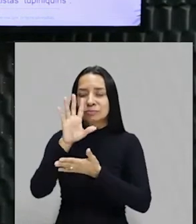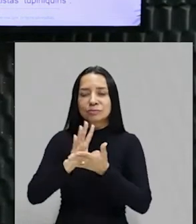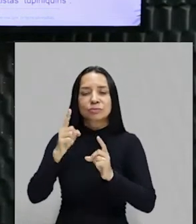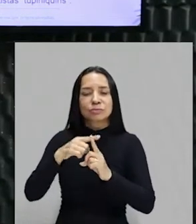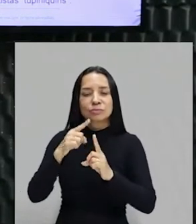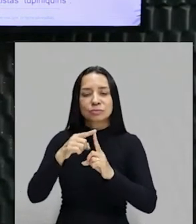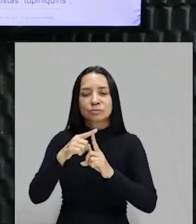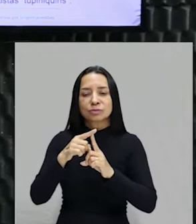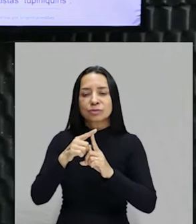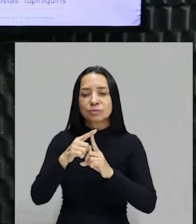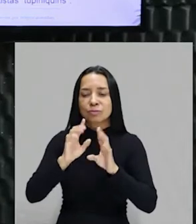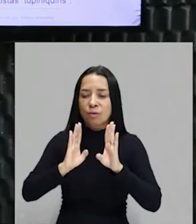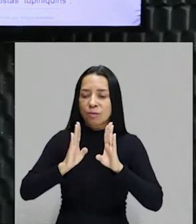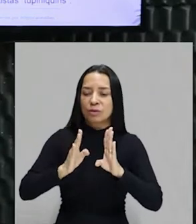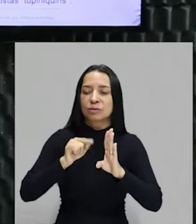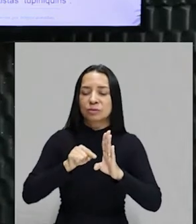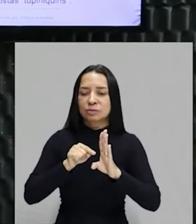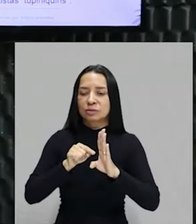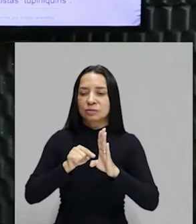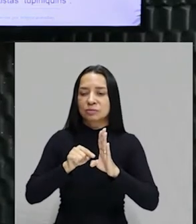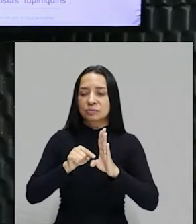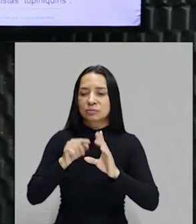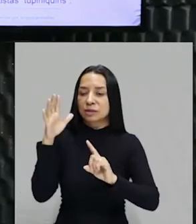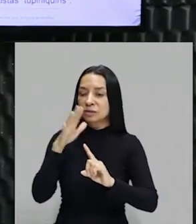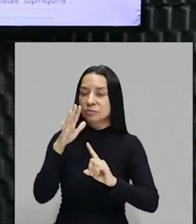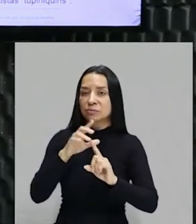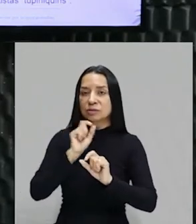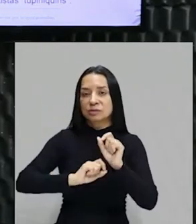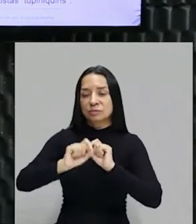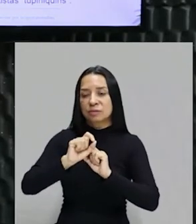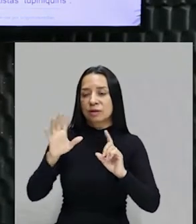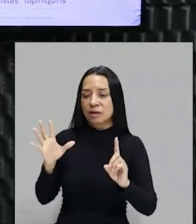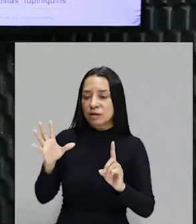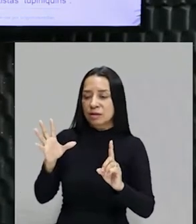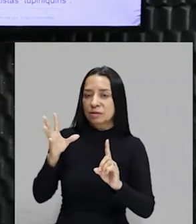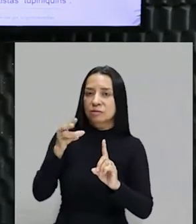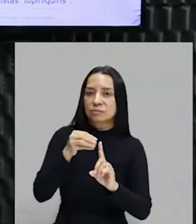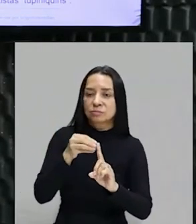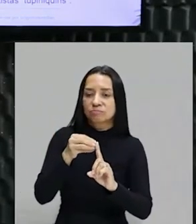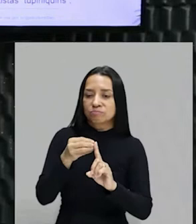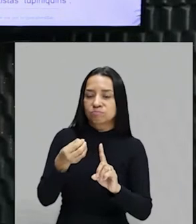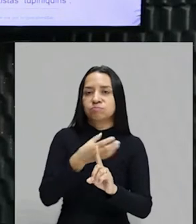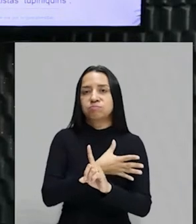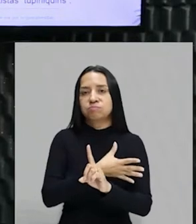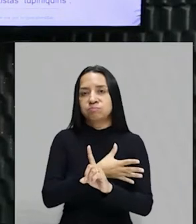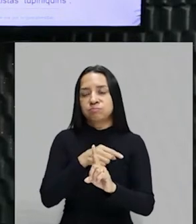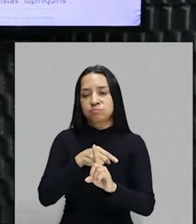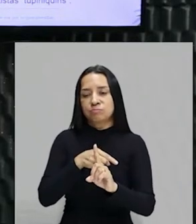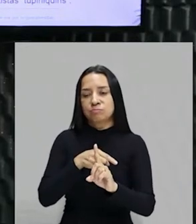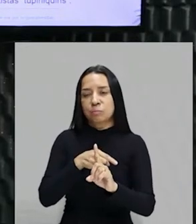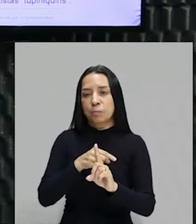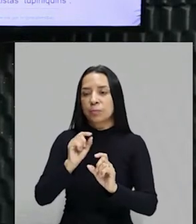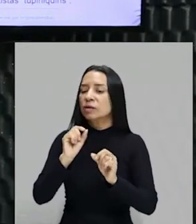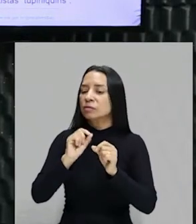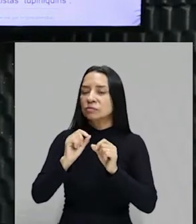E esse incômodo vai refletir no negócio no início do século XX chamado de Semana de Arte Moderna. Já viram isso? O modernismo brasileiro que está